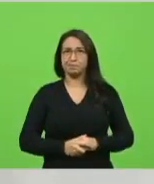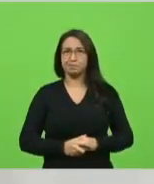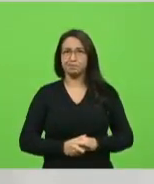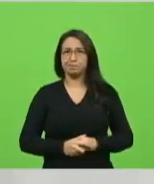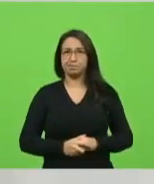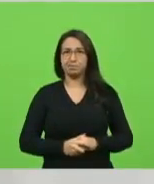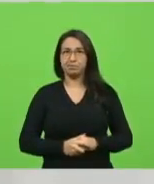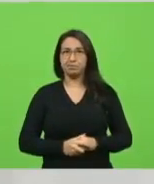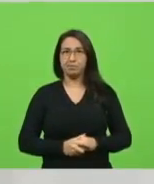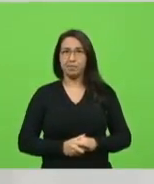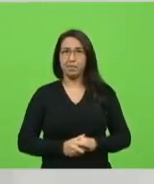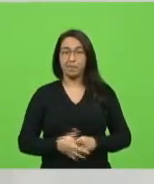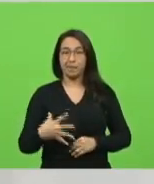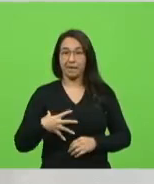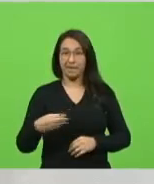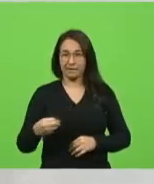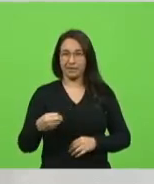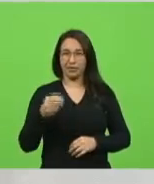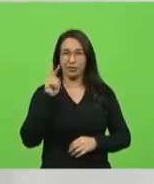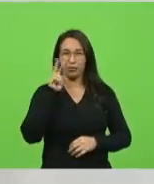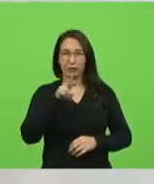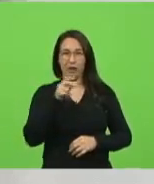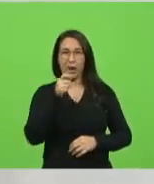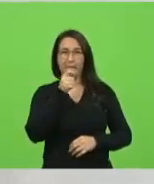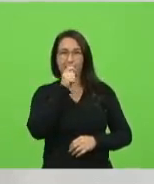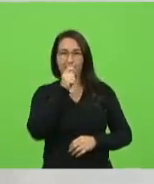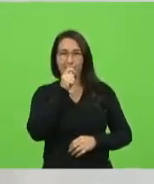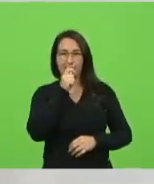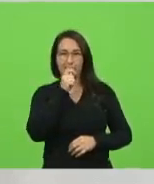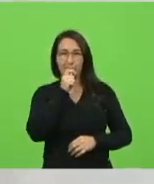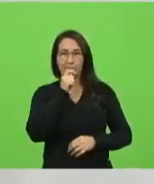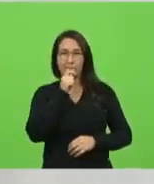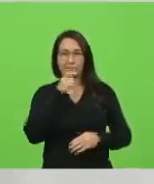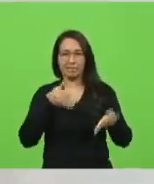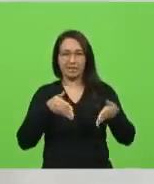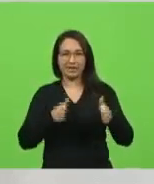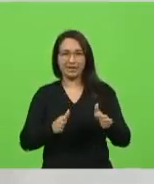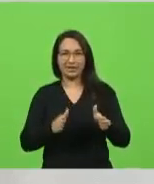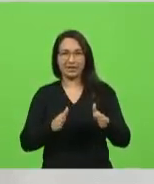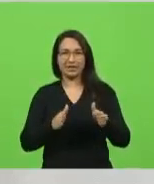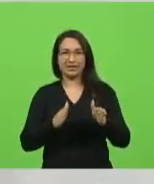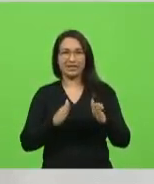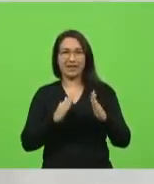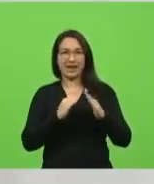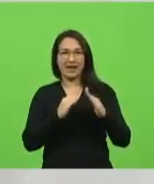Os filhos, quando vê o pai chegando em casa, ele tem que ter essa sensação, pô, meu Deus, chegou meu pai, eu estou salvo.